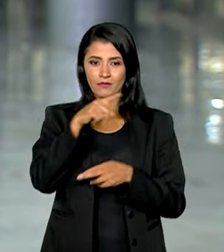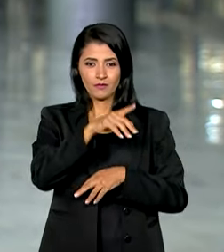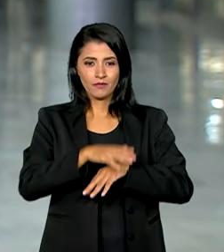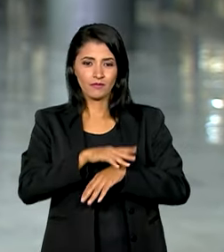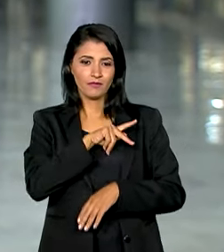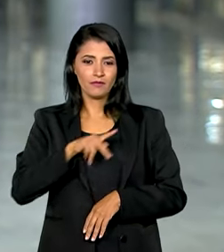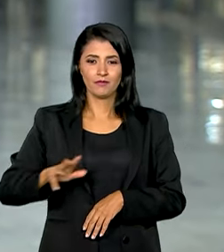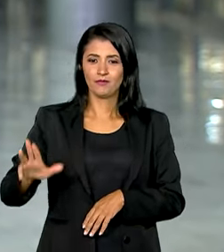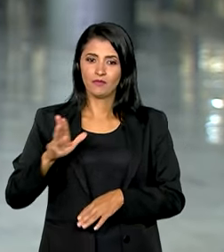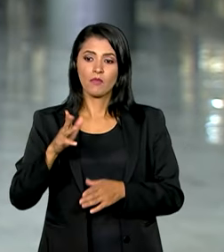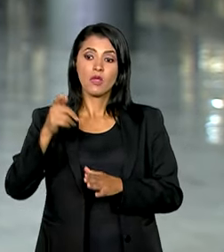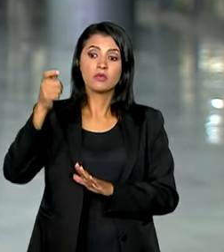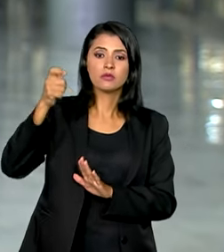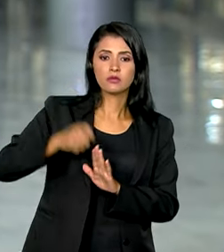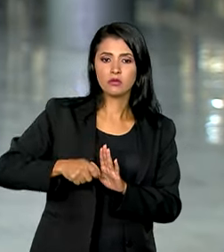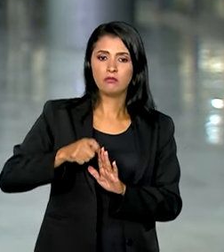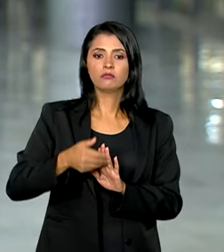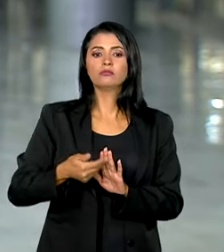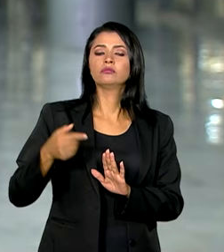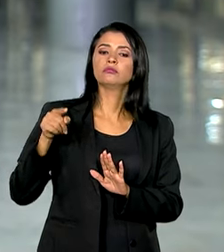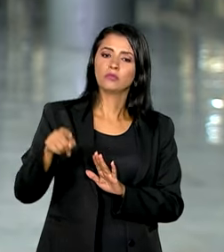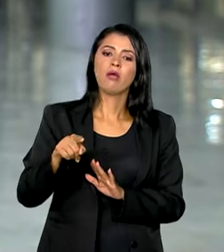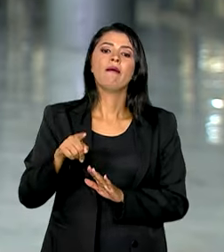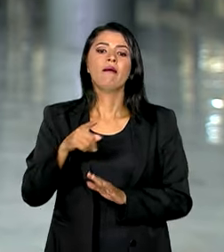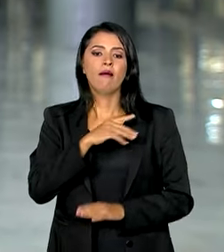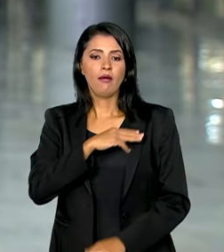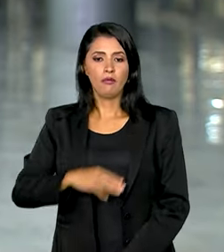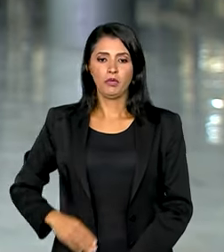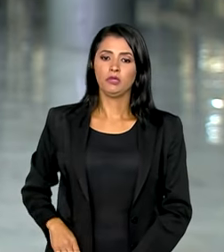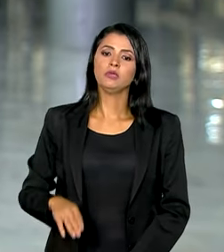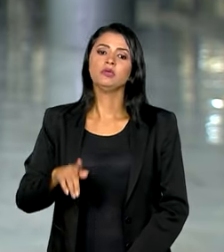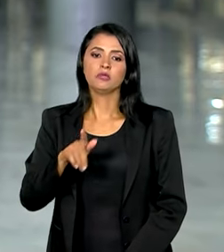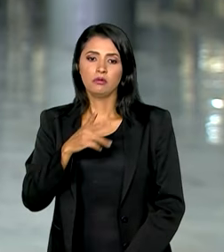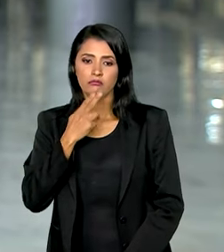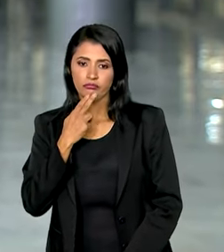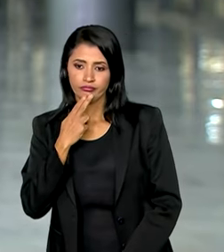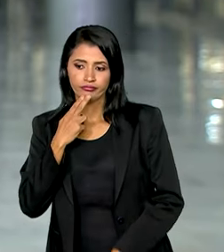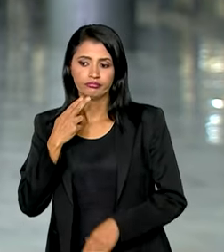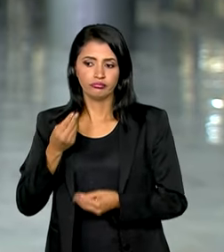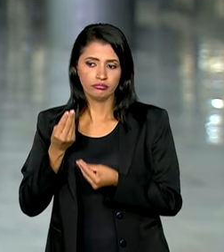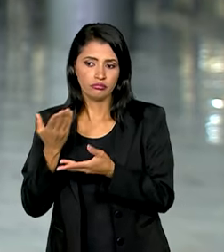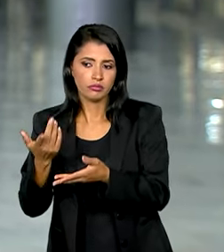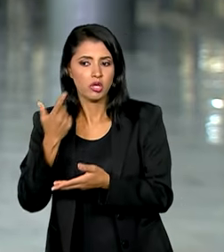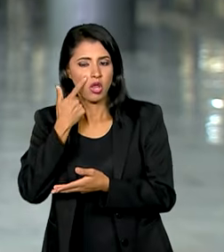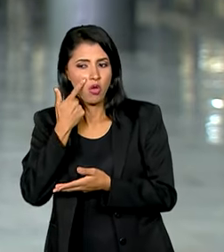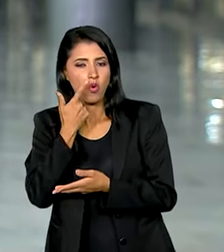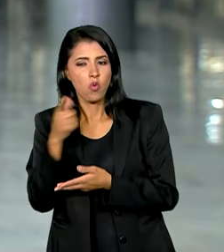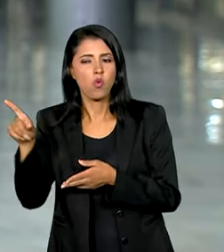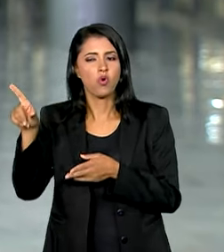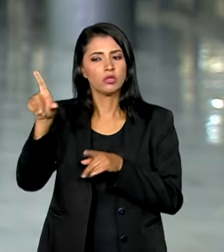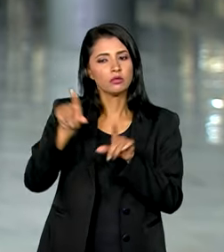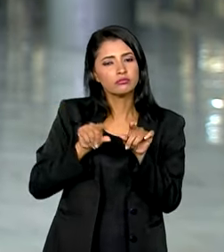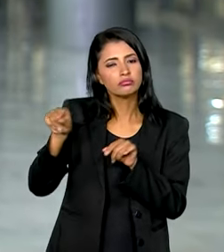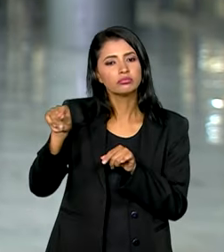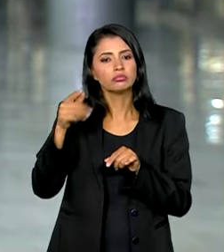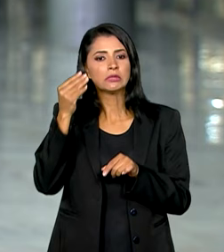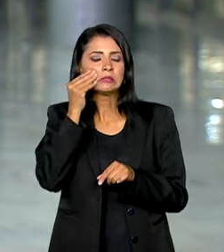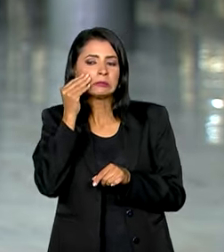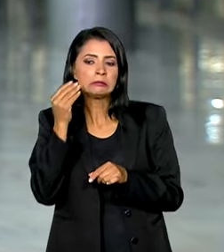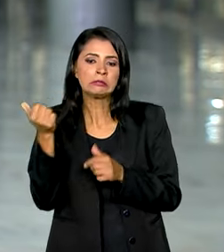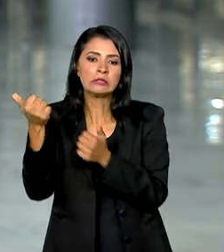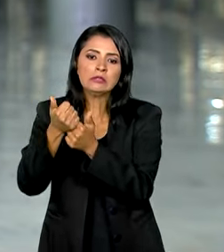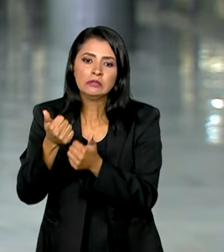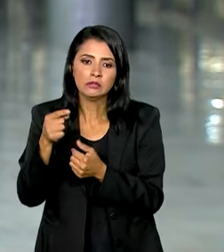o orçamento, a ministra do Planejamento, Simone Tebbit, prometeu aos líderes partidários que oferecerá uma alternativa para tentar